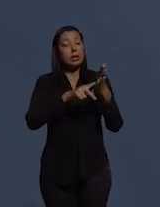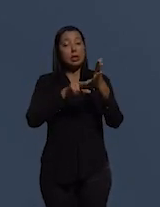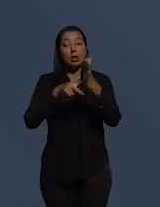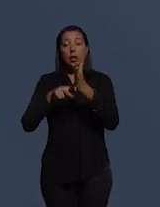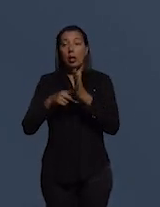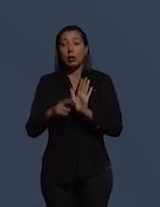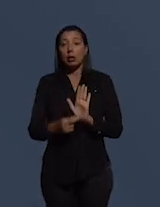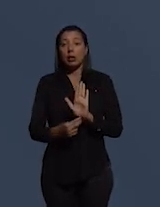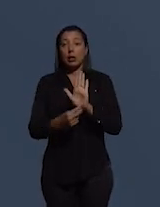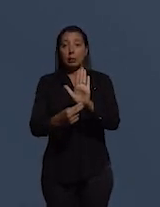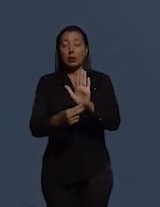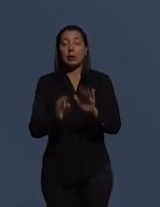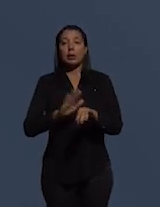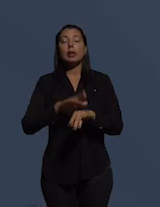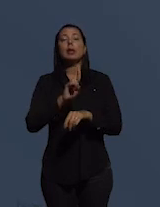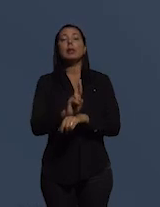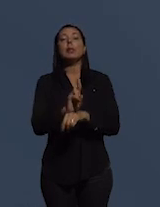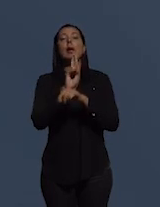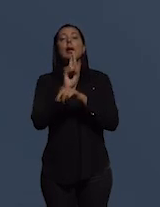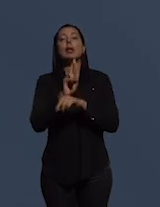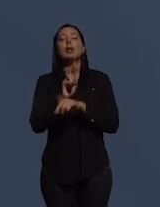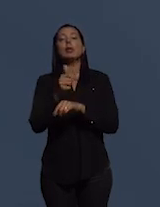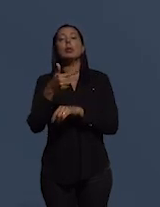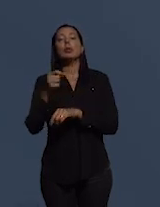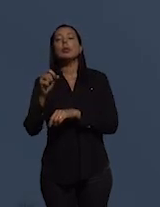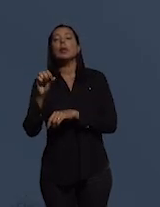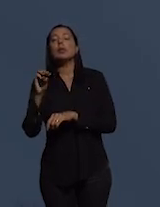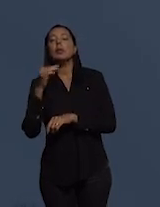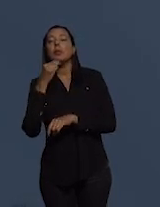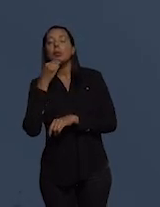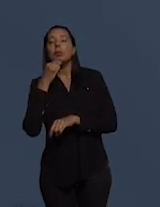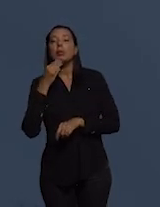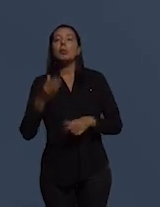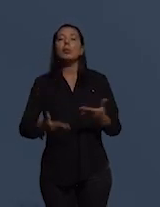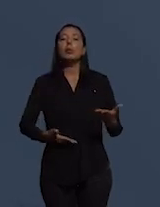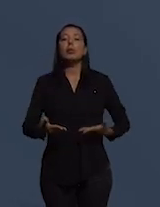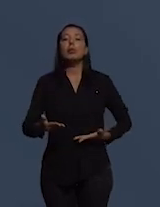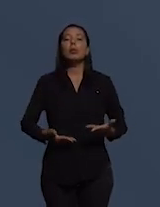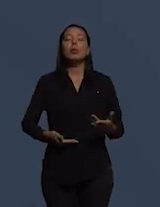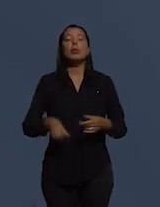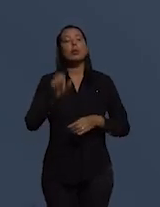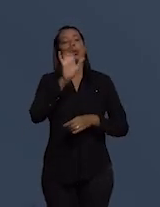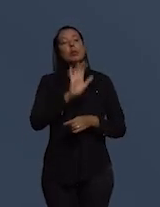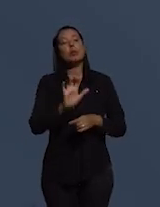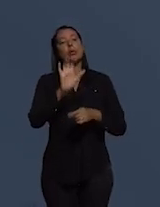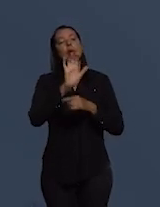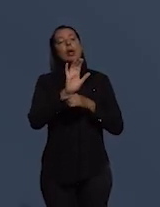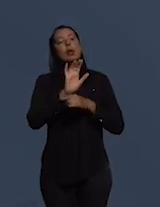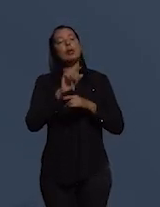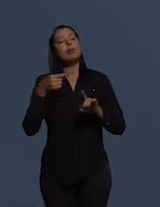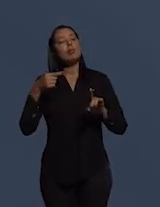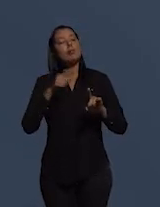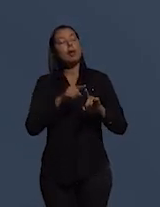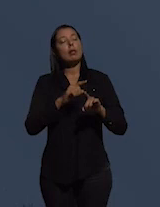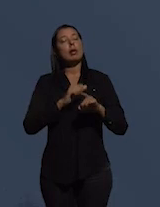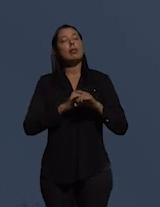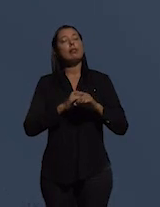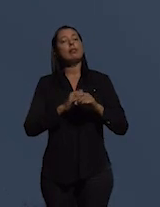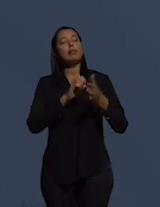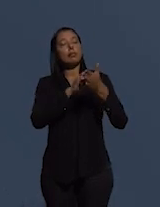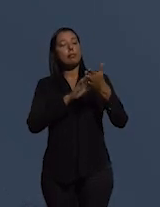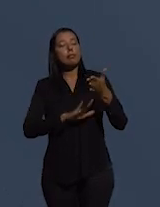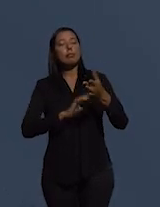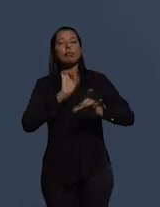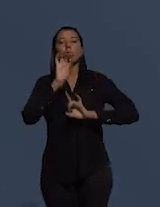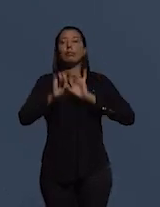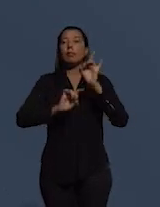representam mais de 200 mil servidores de carreiras de Estado que desempenham atividades essenciais e